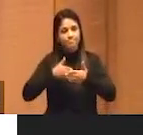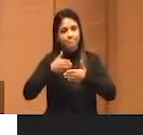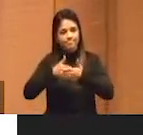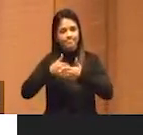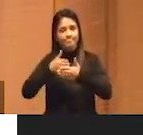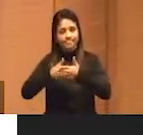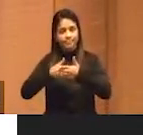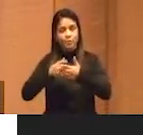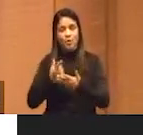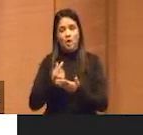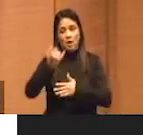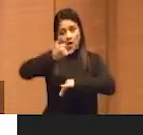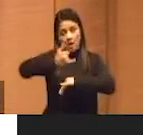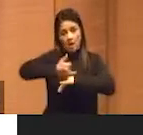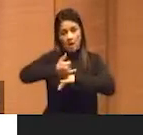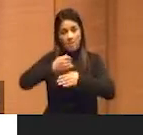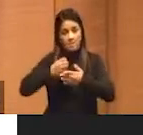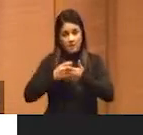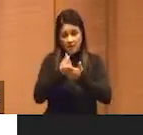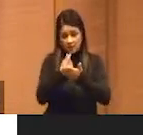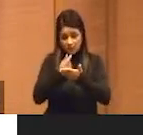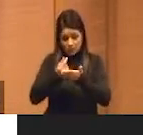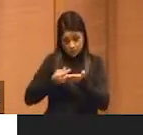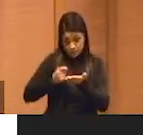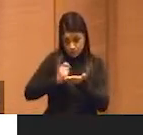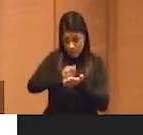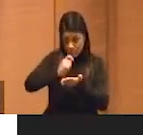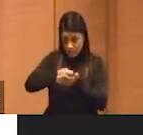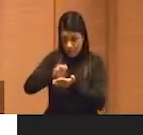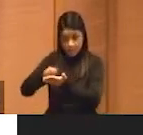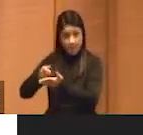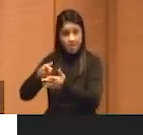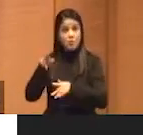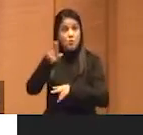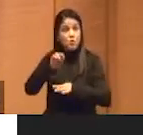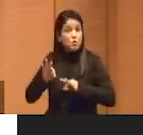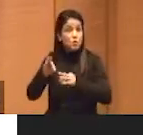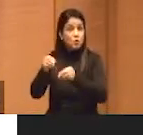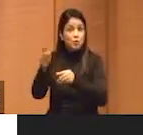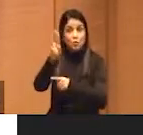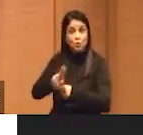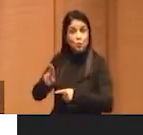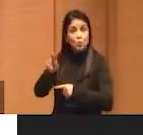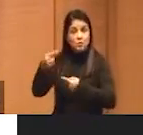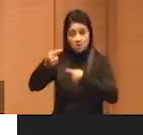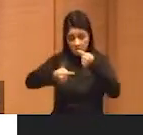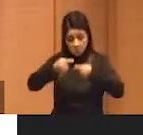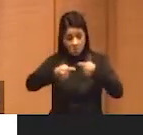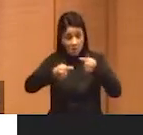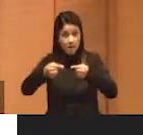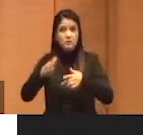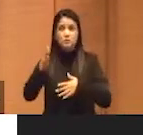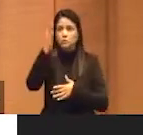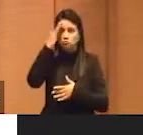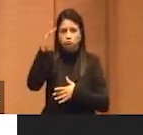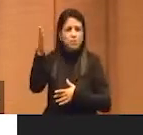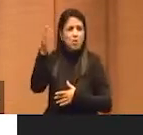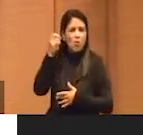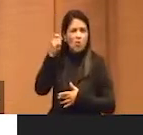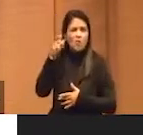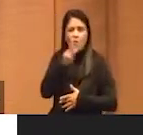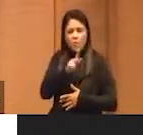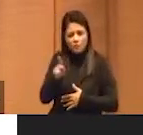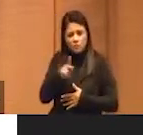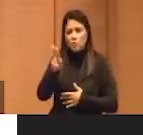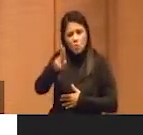porque é assim, não, é normal, todo mundo usa, esse em debate é o que eu mais ouço, mas professor, todo mundo usa,